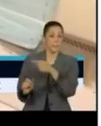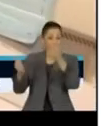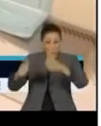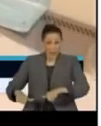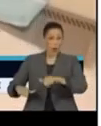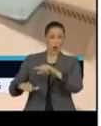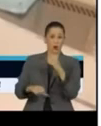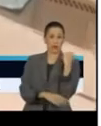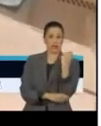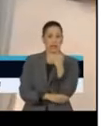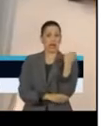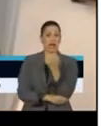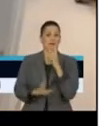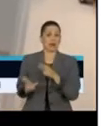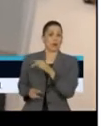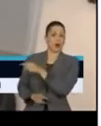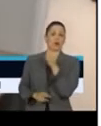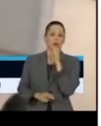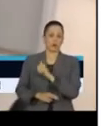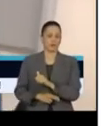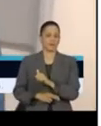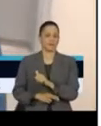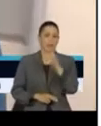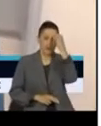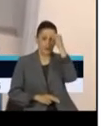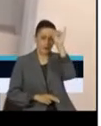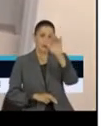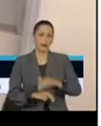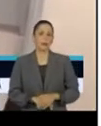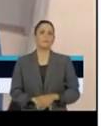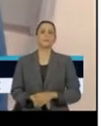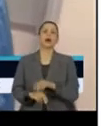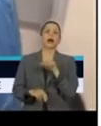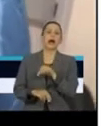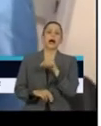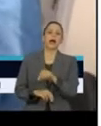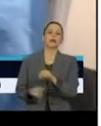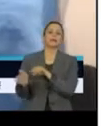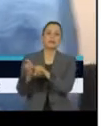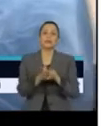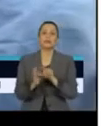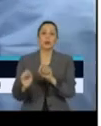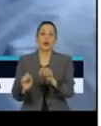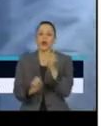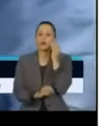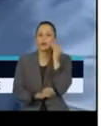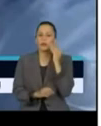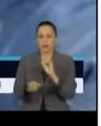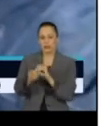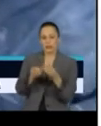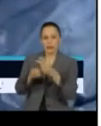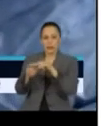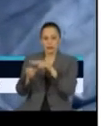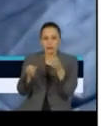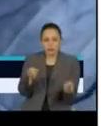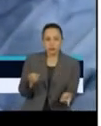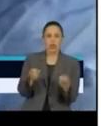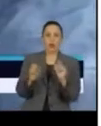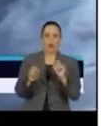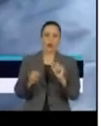cheguem a este ponto. Os cientistas vão usar células-tronco derivadas dos tecidos de cordões umbilicais